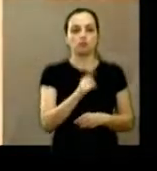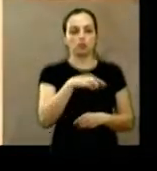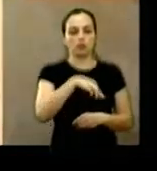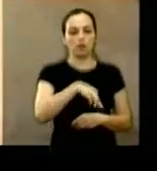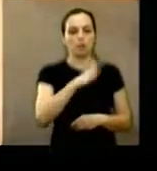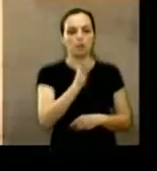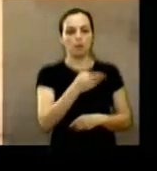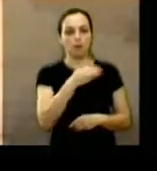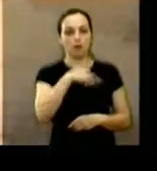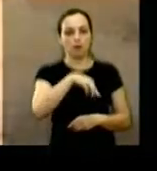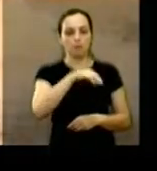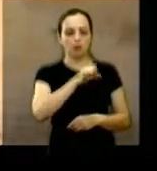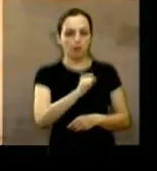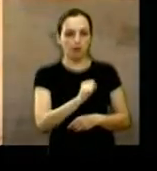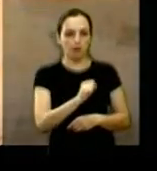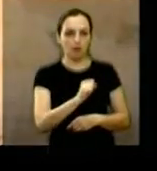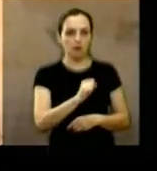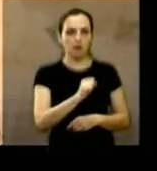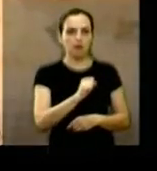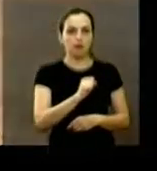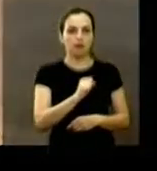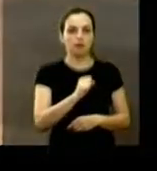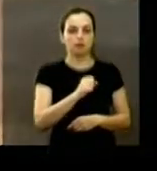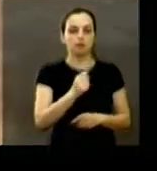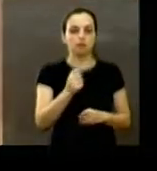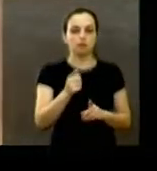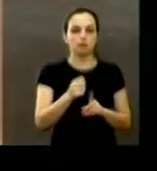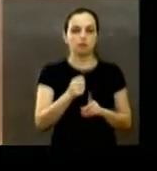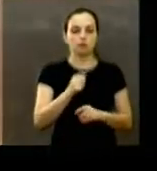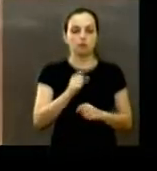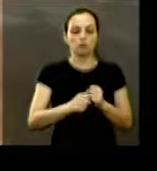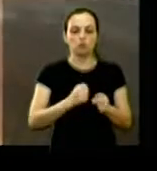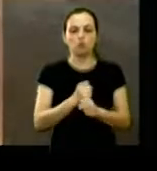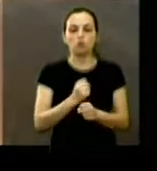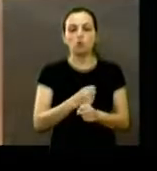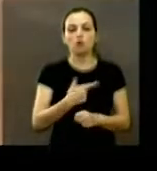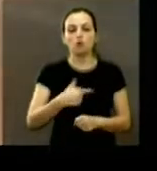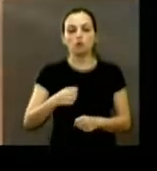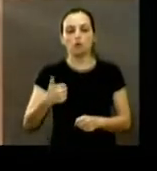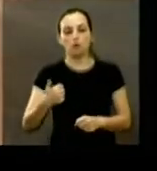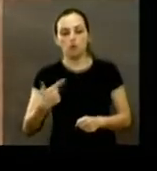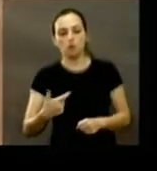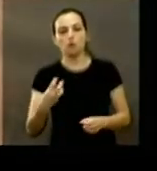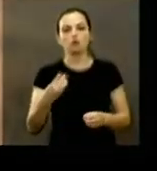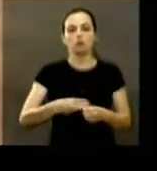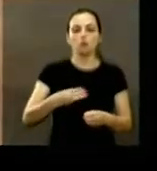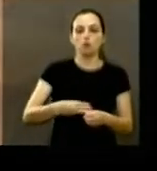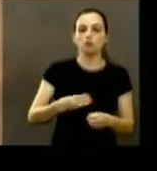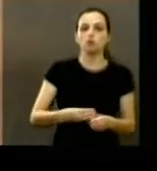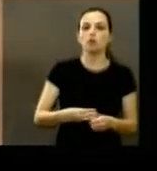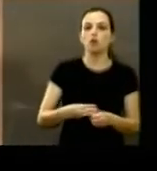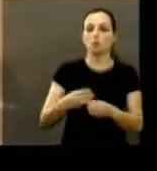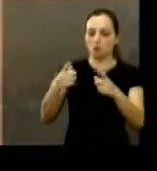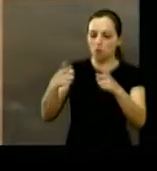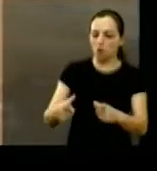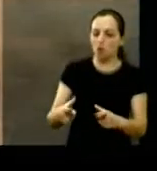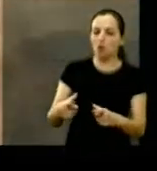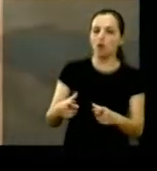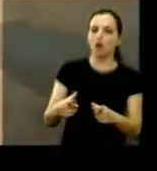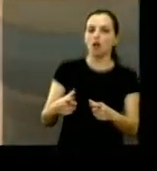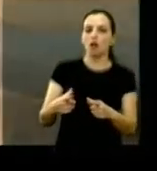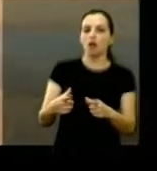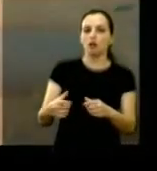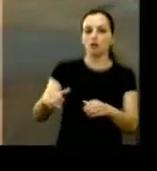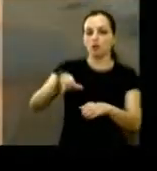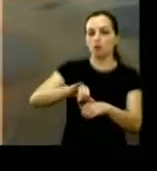1010 de 21 de maio de 2012 do Ministério da Saúde os municípios com bases descentralizadas habilitadas do